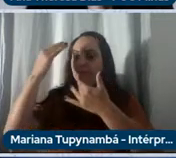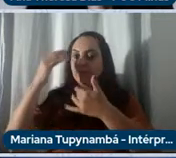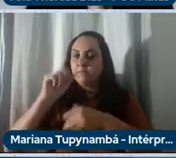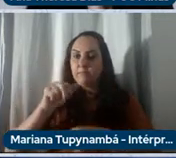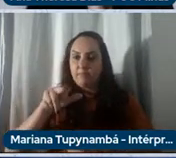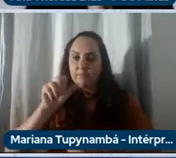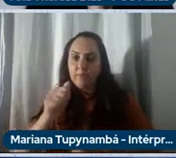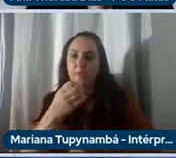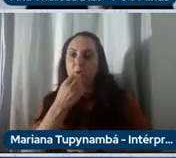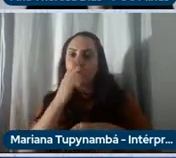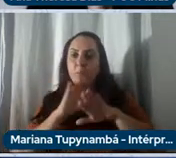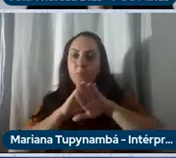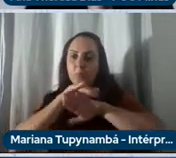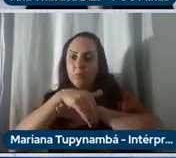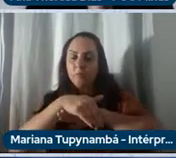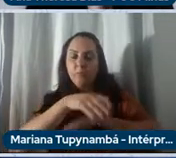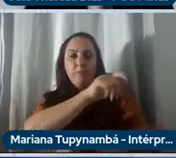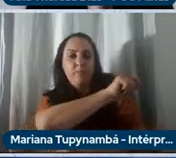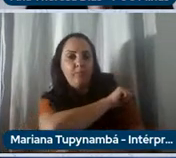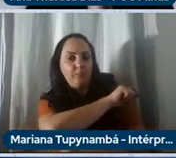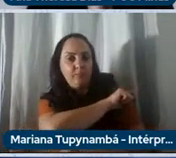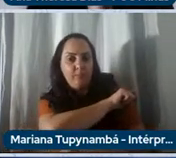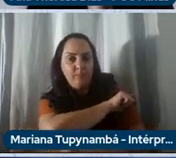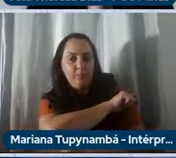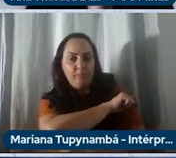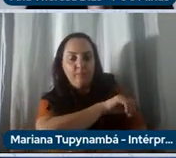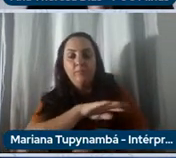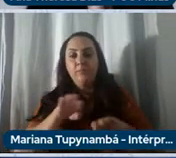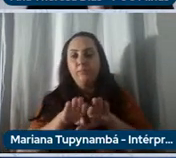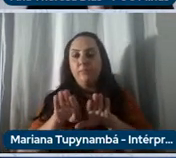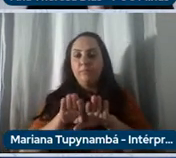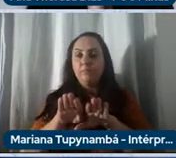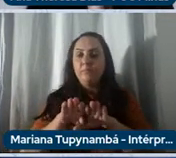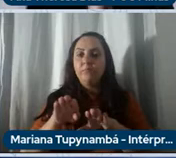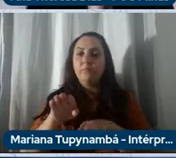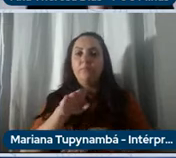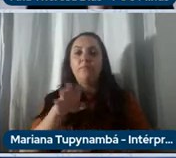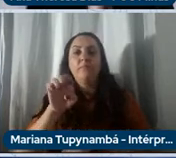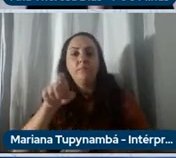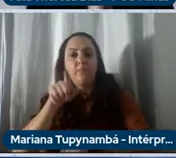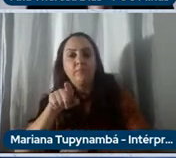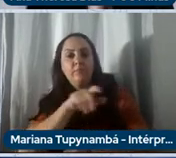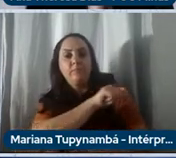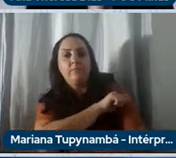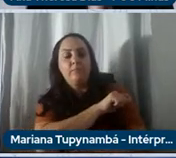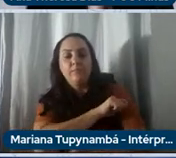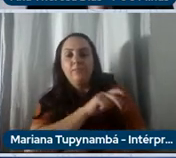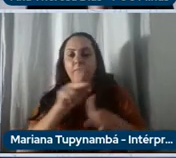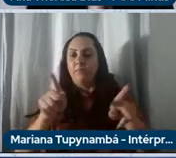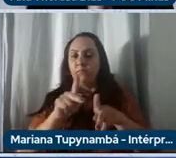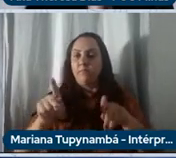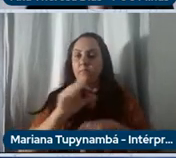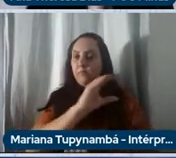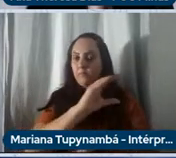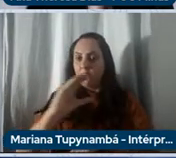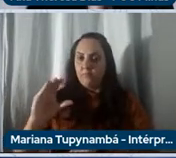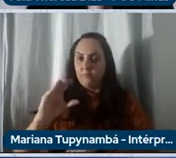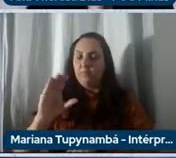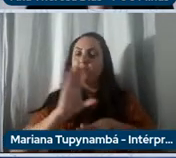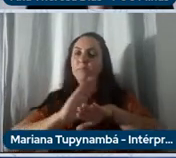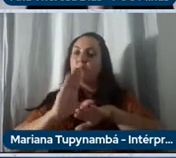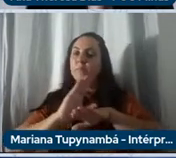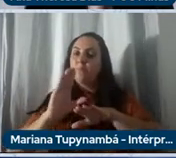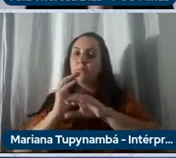Boa noite, caros alunos e ex-alunos, professores e coordenadores dos nossos cursos de graduação em engenharia,